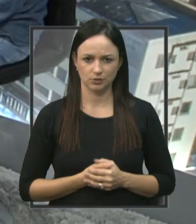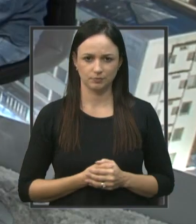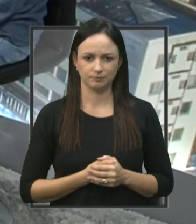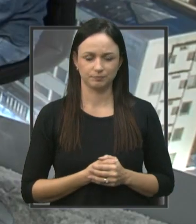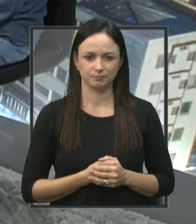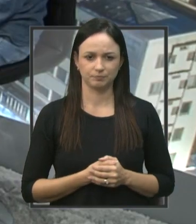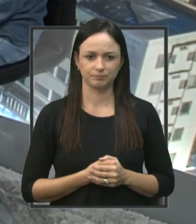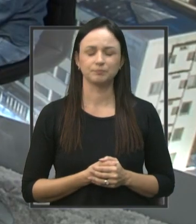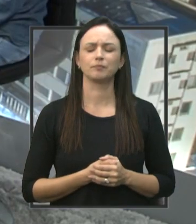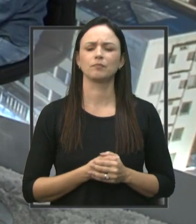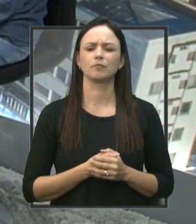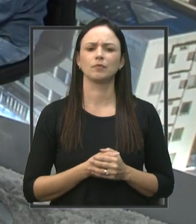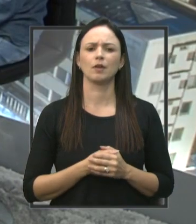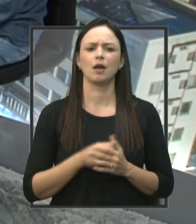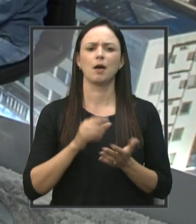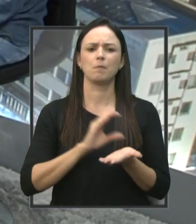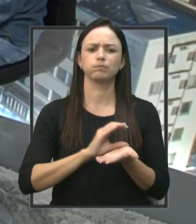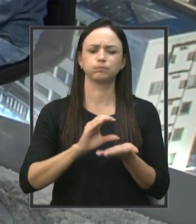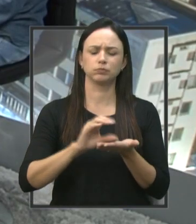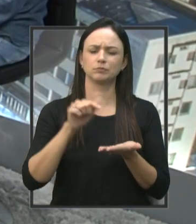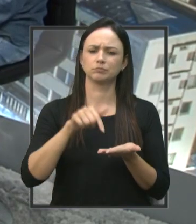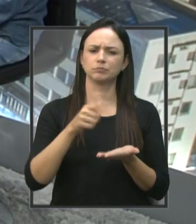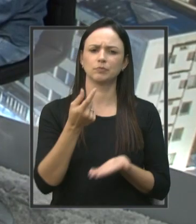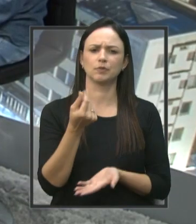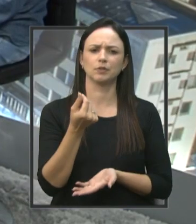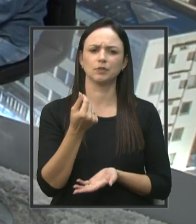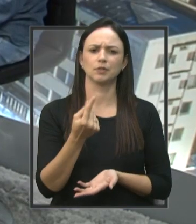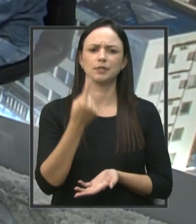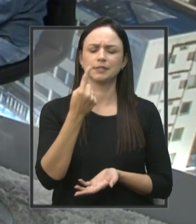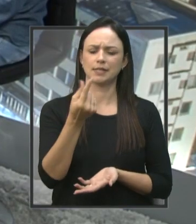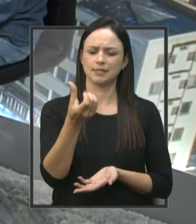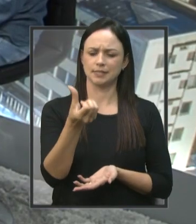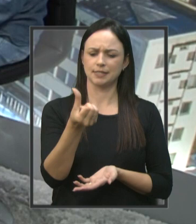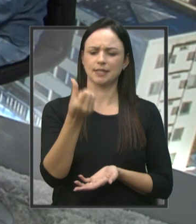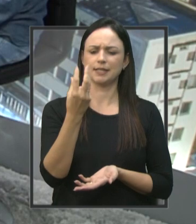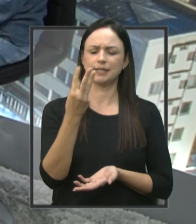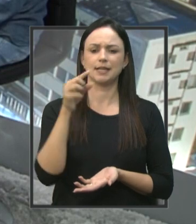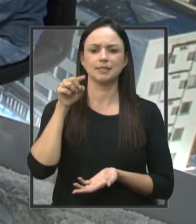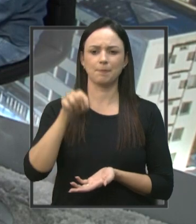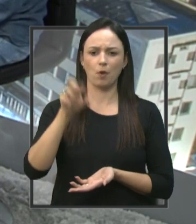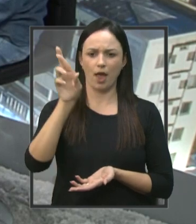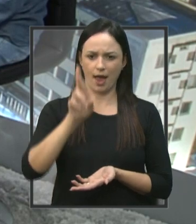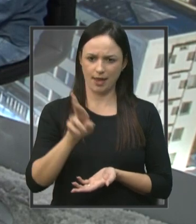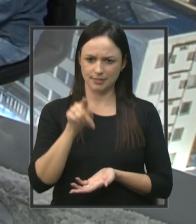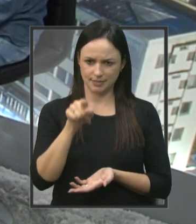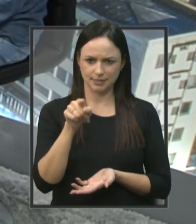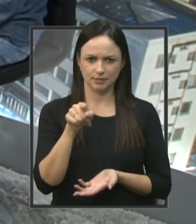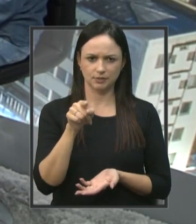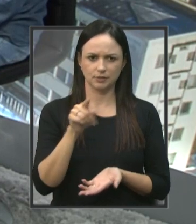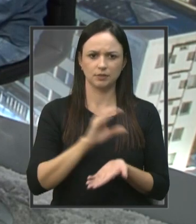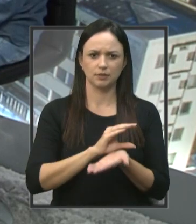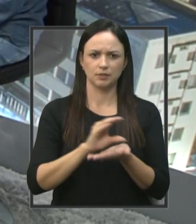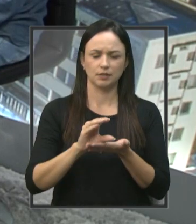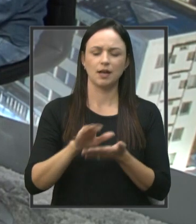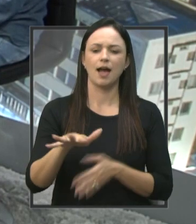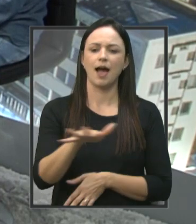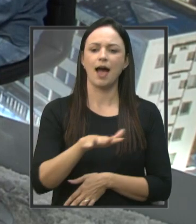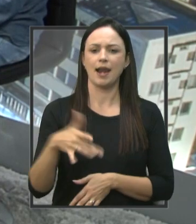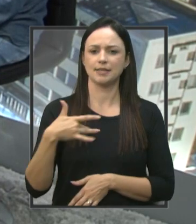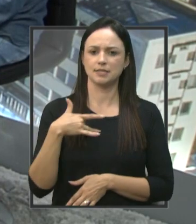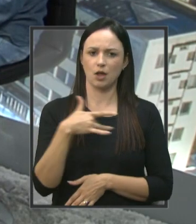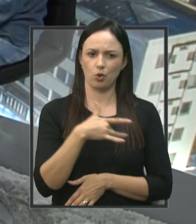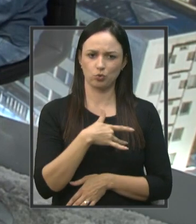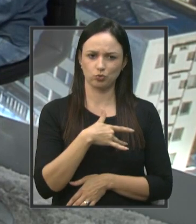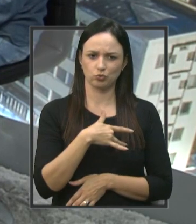o maior volume de recurso, né, um montante aí de aproximadamente 163 mil reais, foi destinado pelo senhor para a área da saúde.